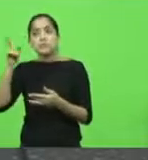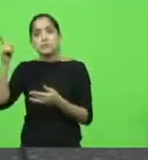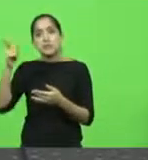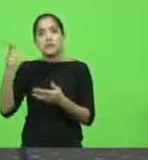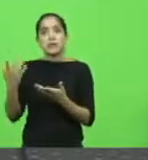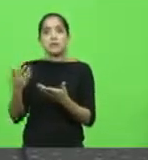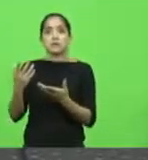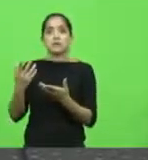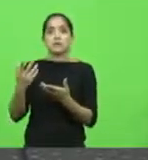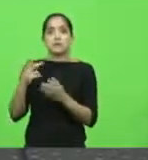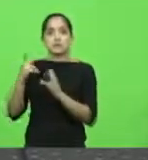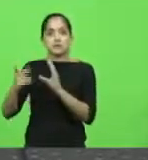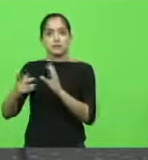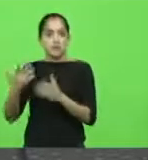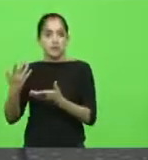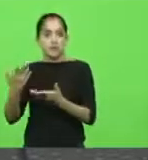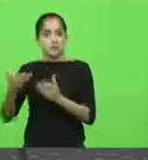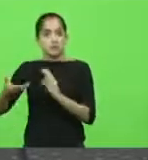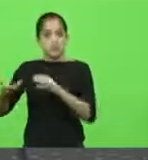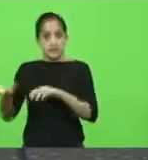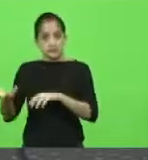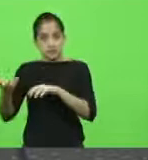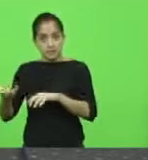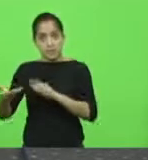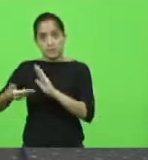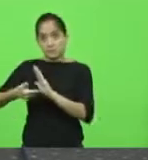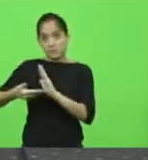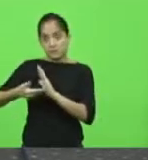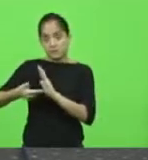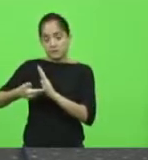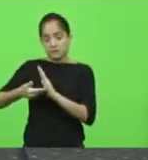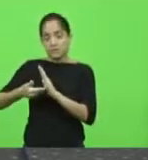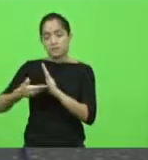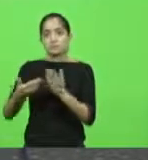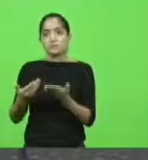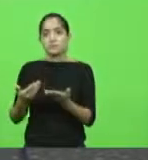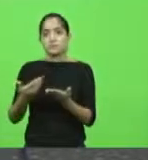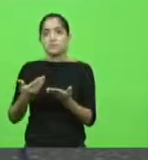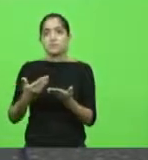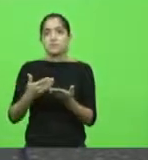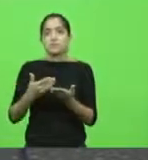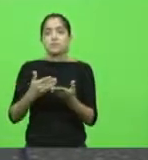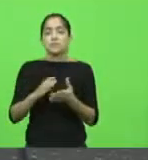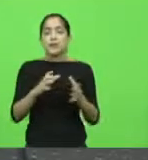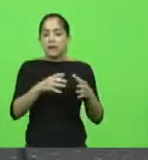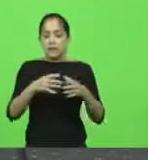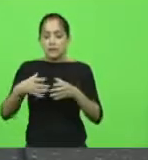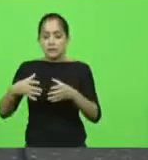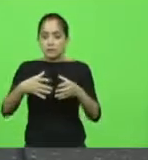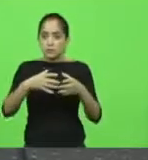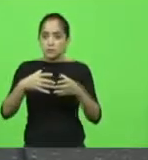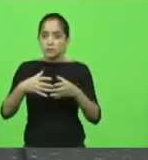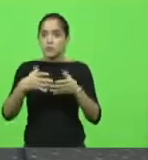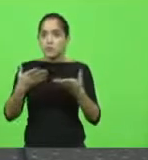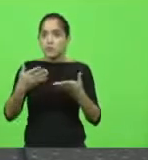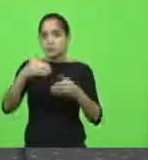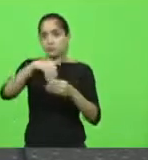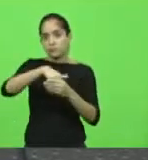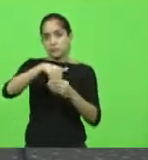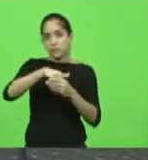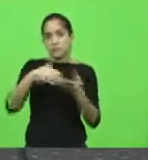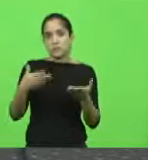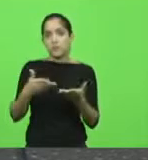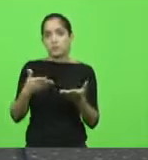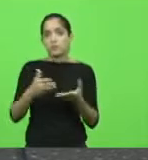Deputados, se fosse senador, seria do Senado da República. É isso que nós estamos votando aqui